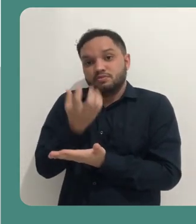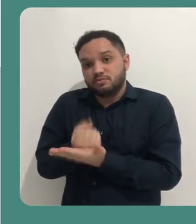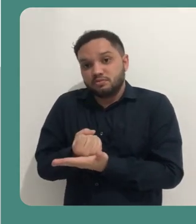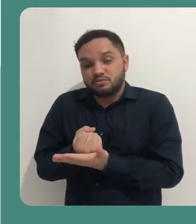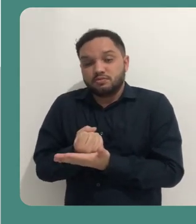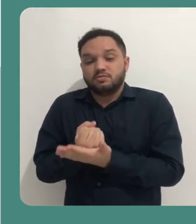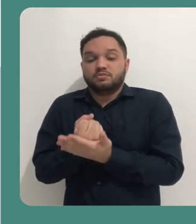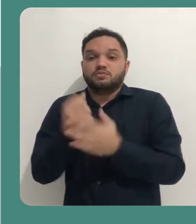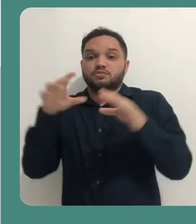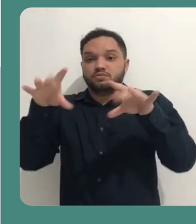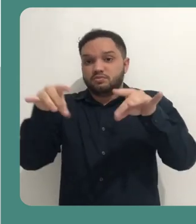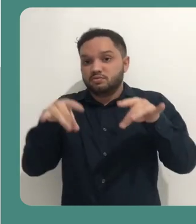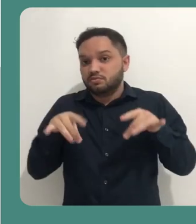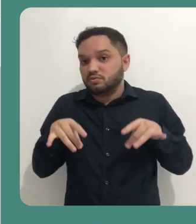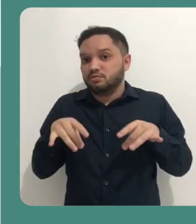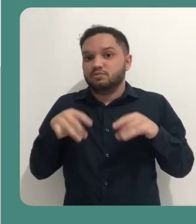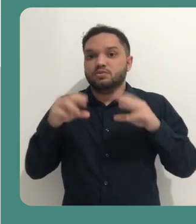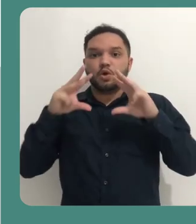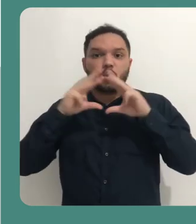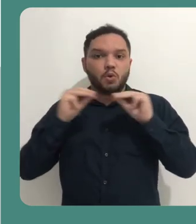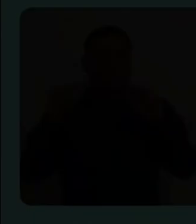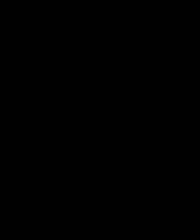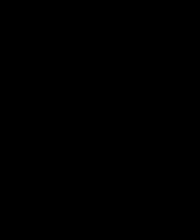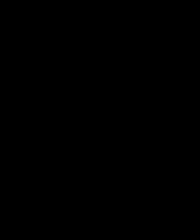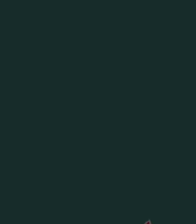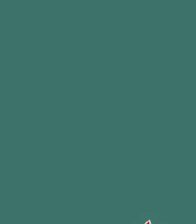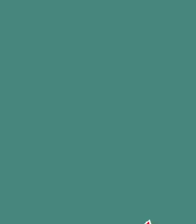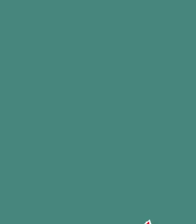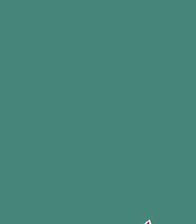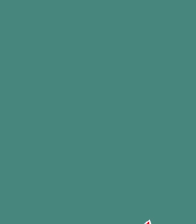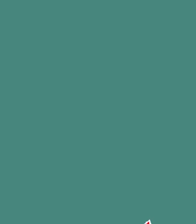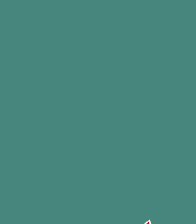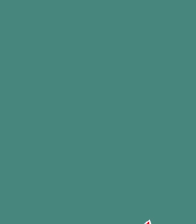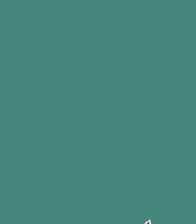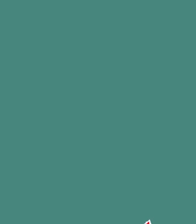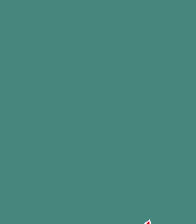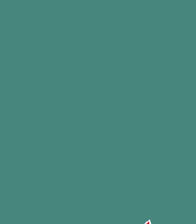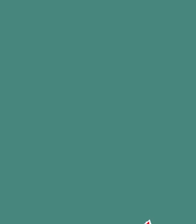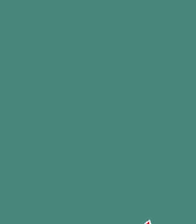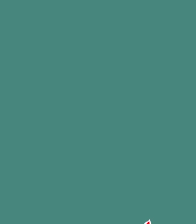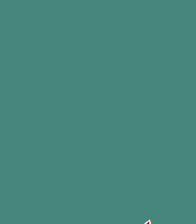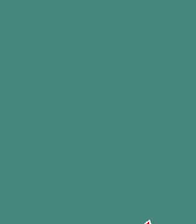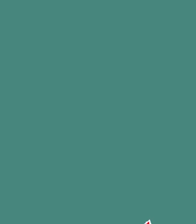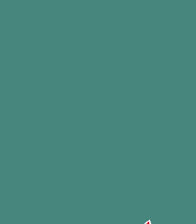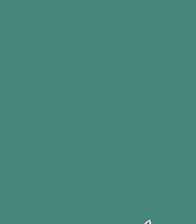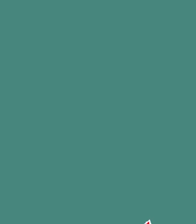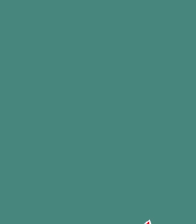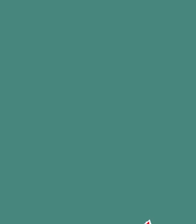arquivo no Moodle ou fazer o upload no YouTube. Tchau. Tchau. Tchau.